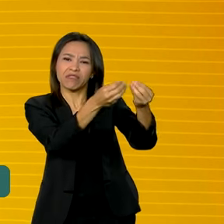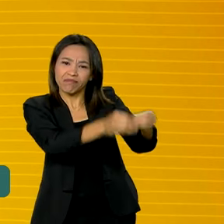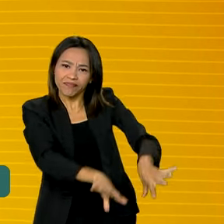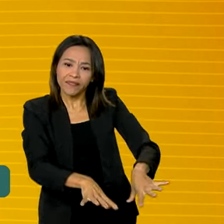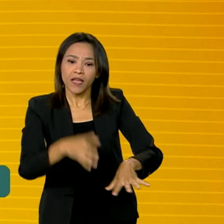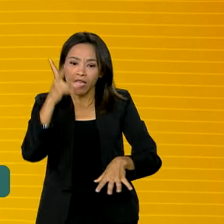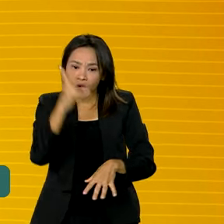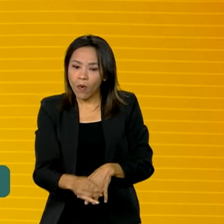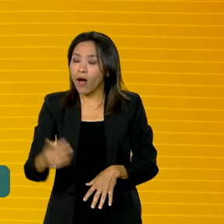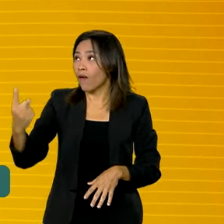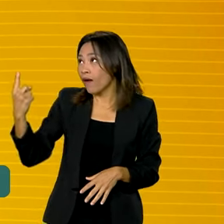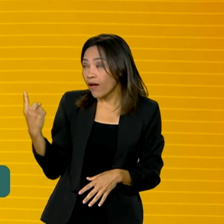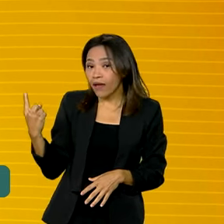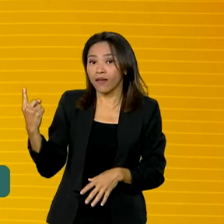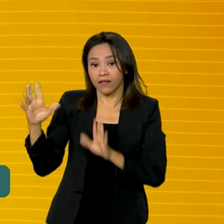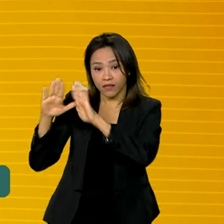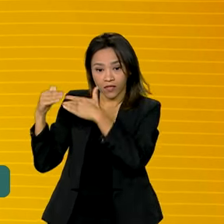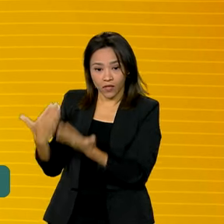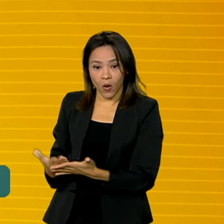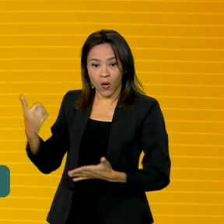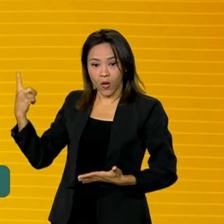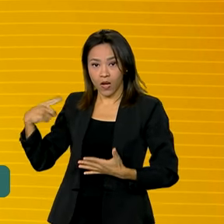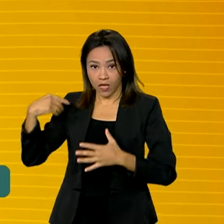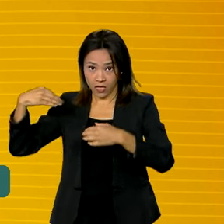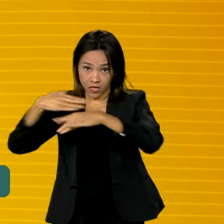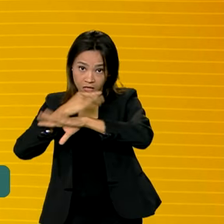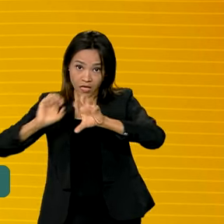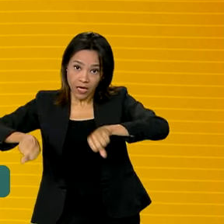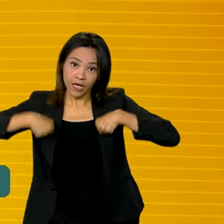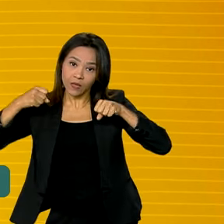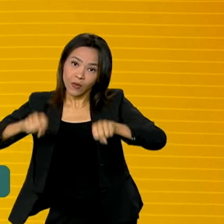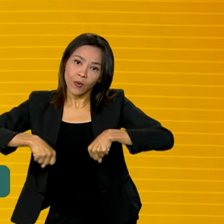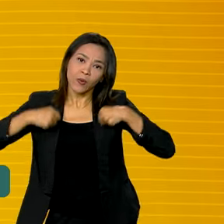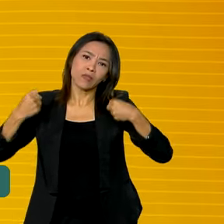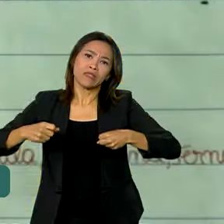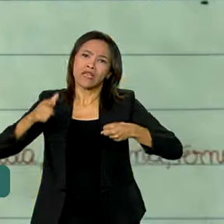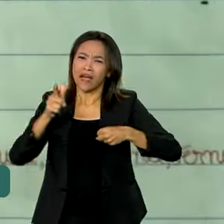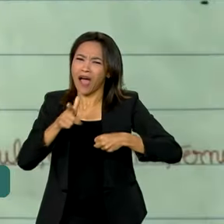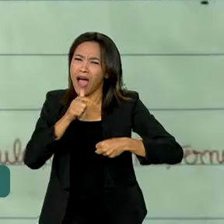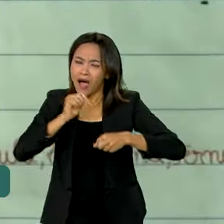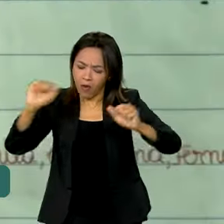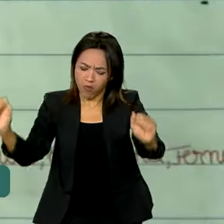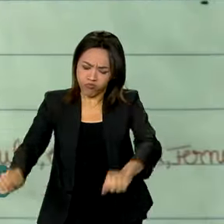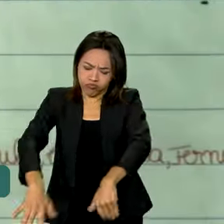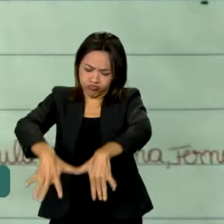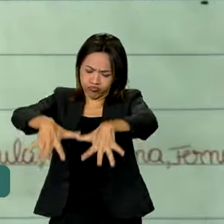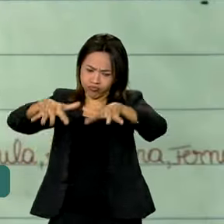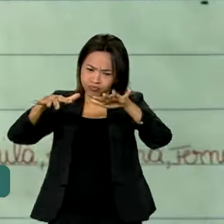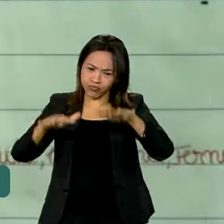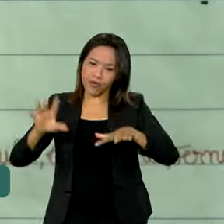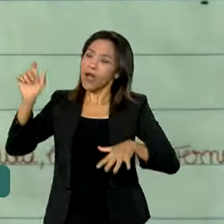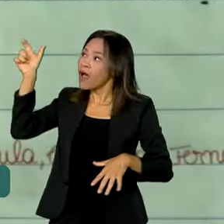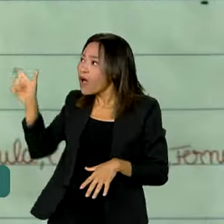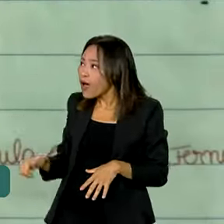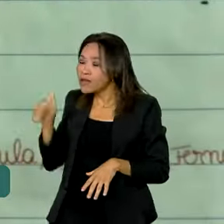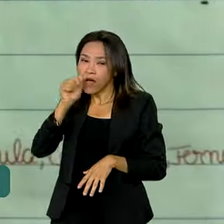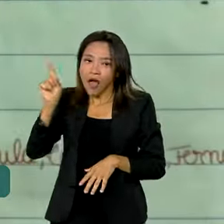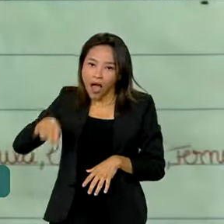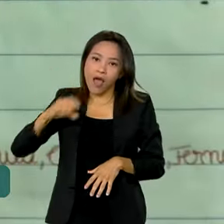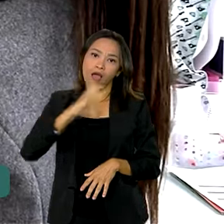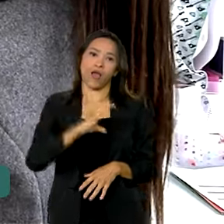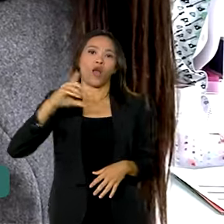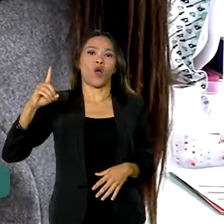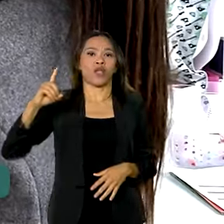EMEI Valdina, no bairro Fátima, em Canoas, que ficou completamente alagada. Jade é coordenadora dessa escola